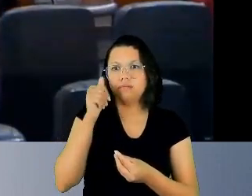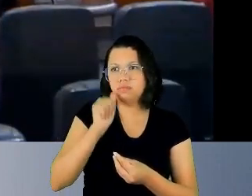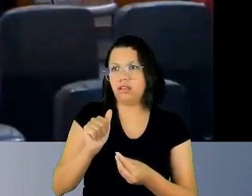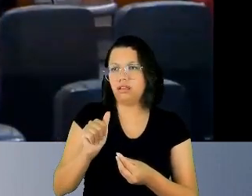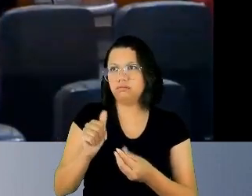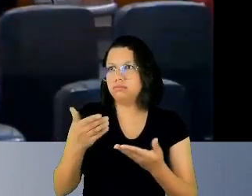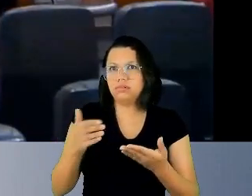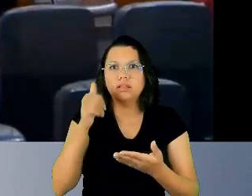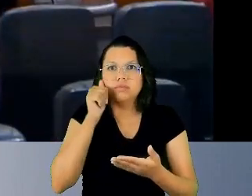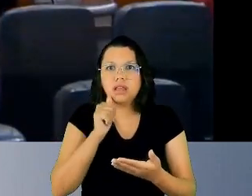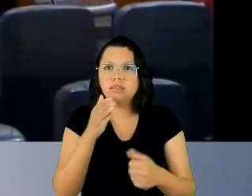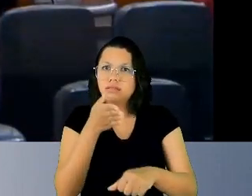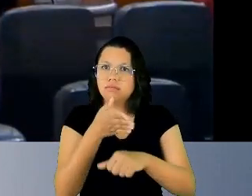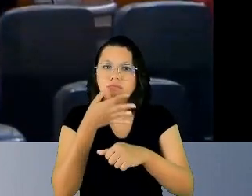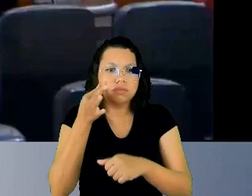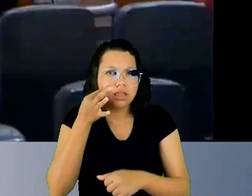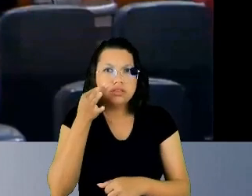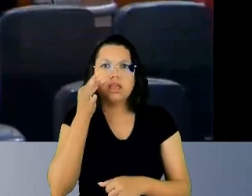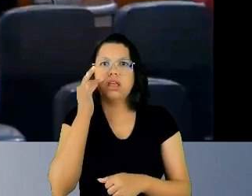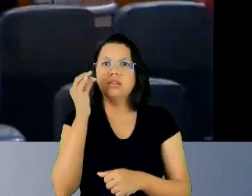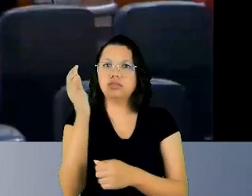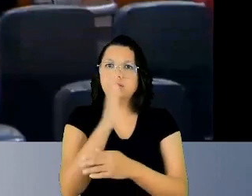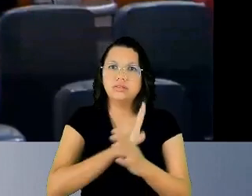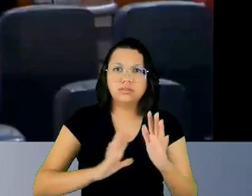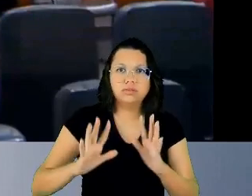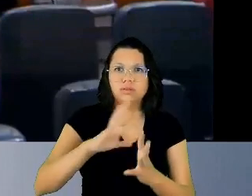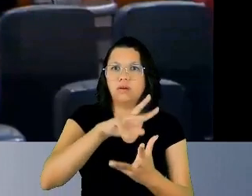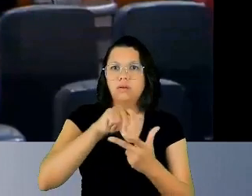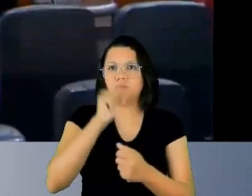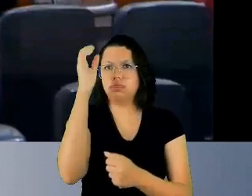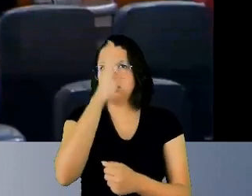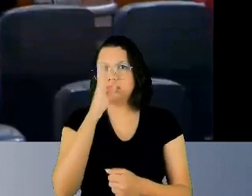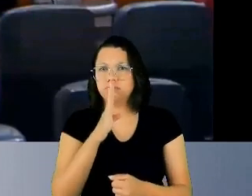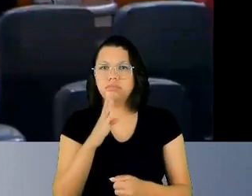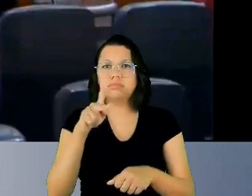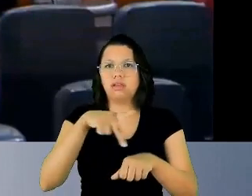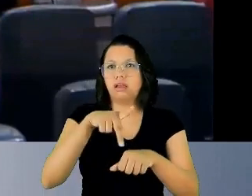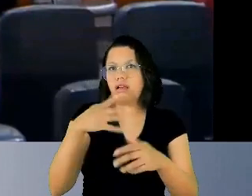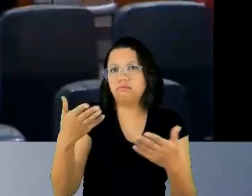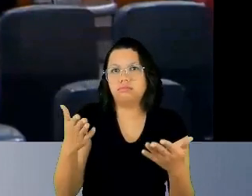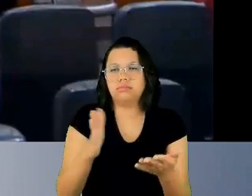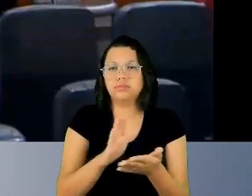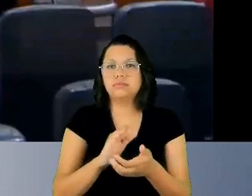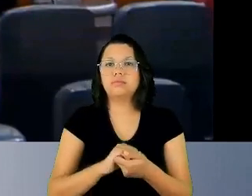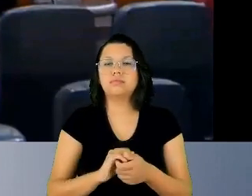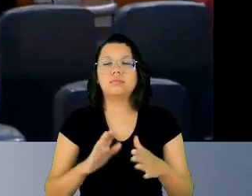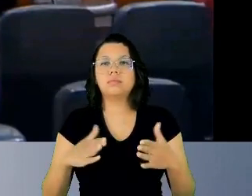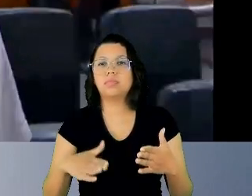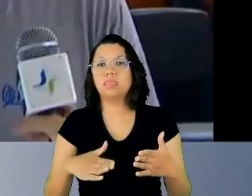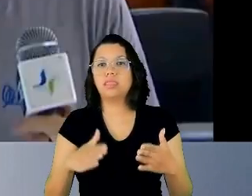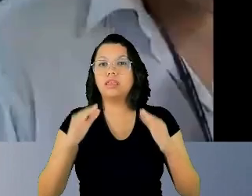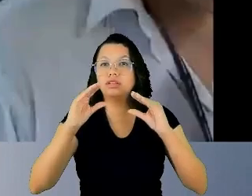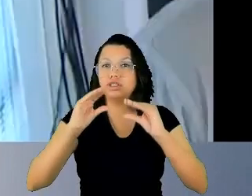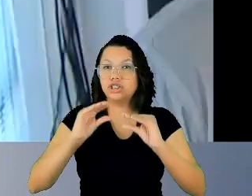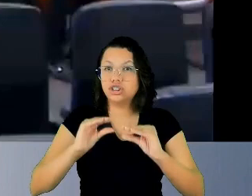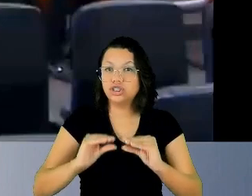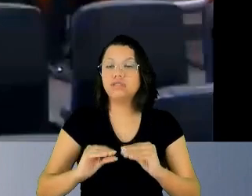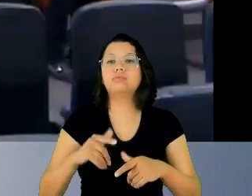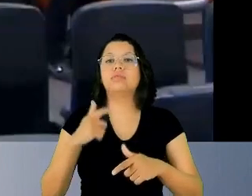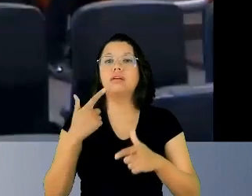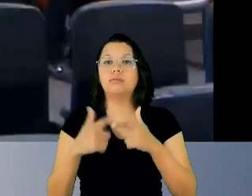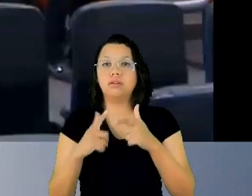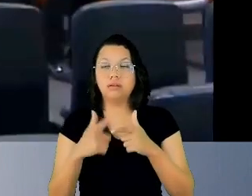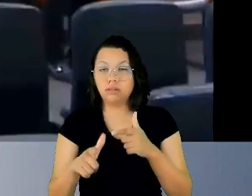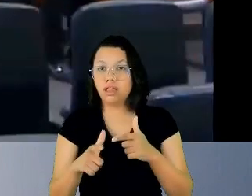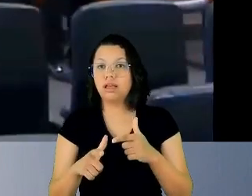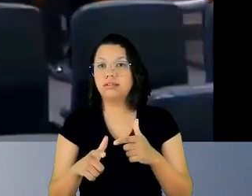no lado econômico, do país e tudo, então, não é, tipo, questão de rebaixar. O problema mesmo é cultural. Basta você andar na